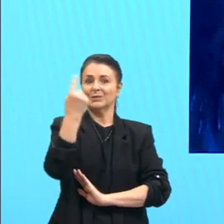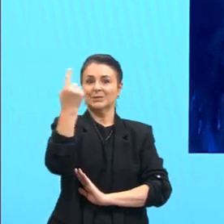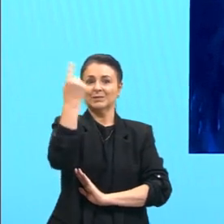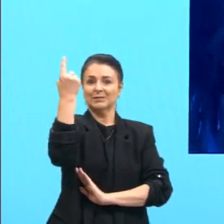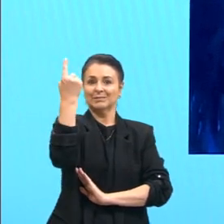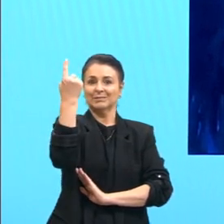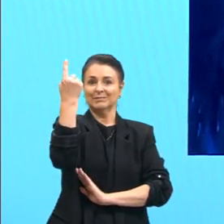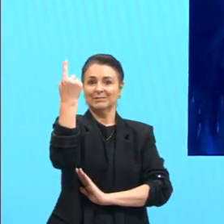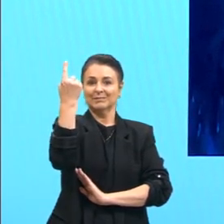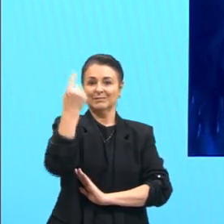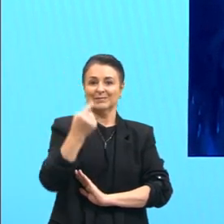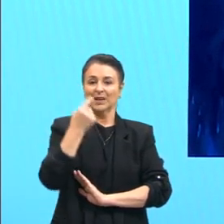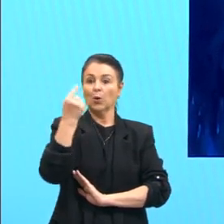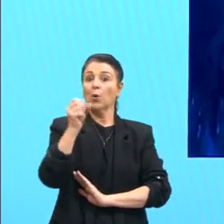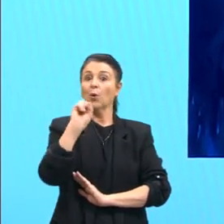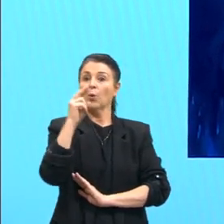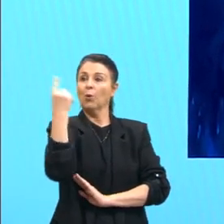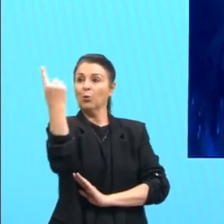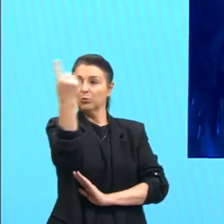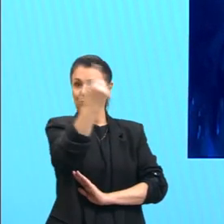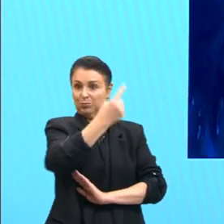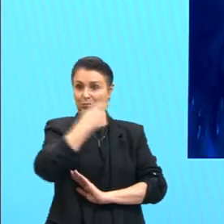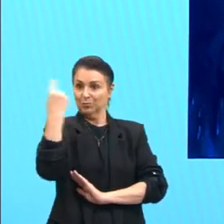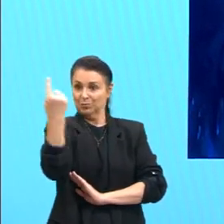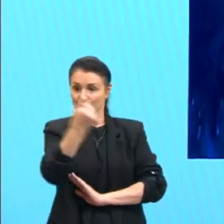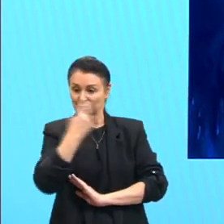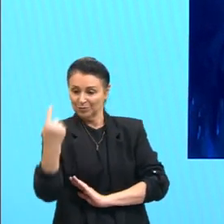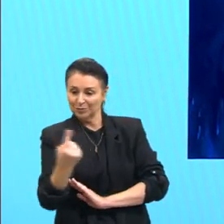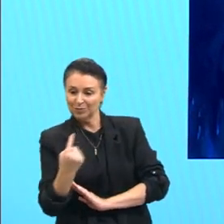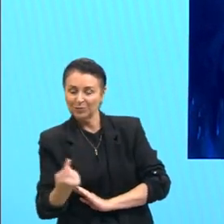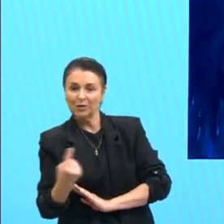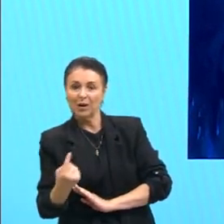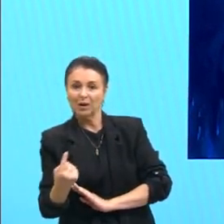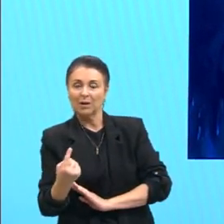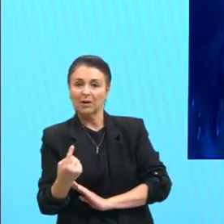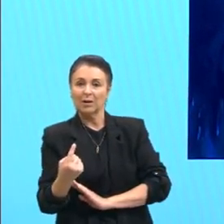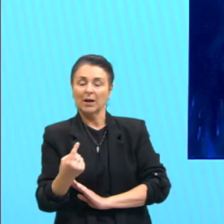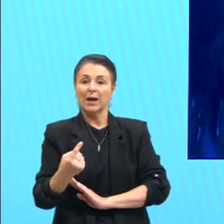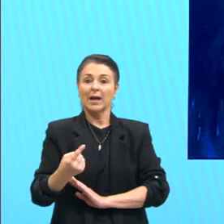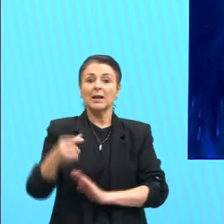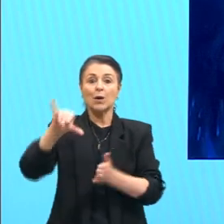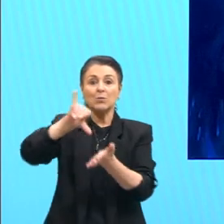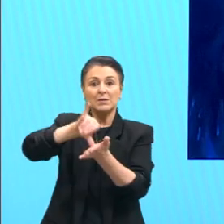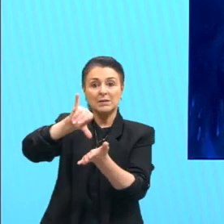Um ciclone sendo formado, então um centro de baixa pressão, tá?